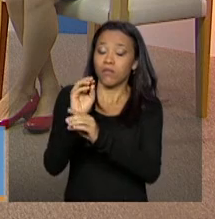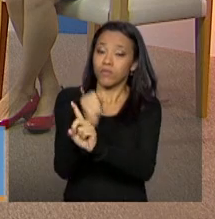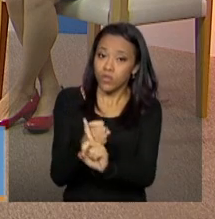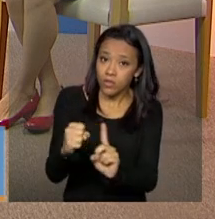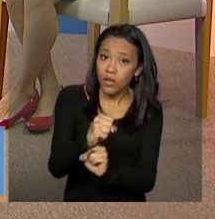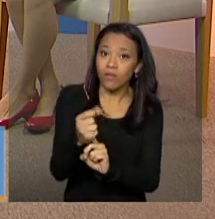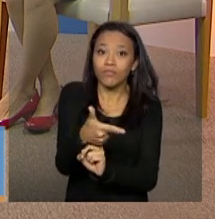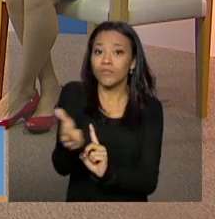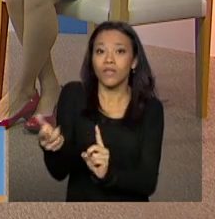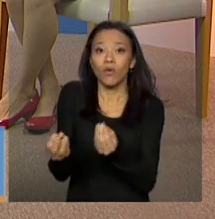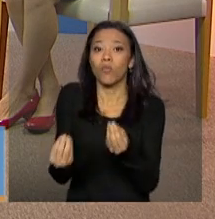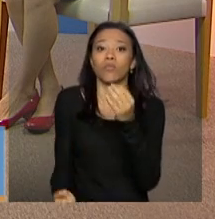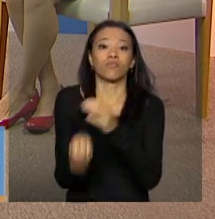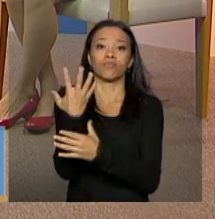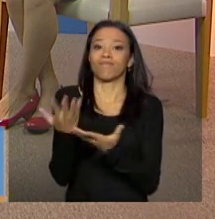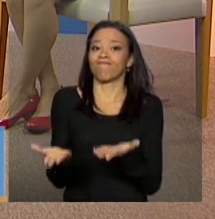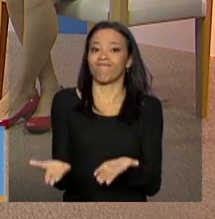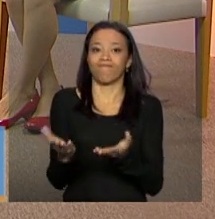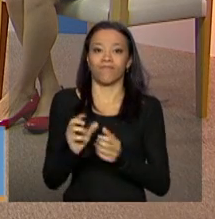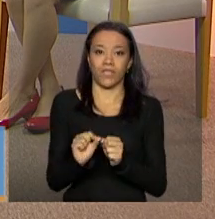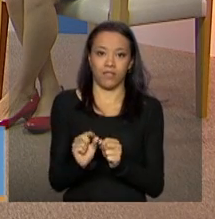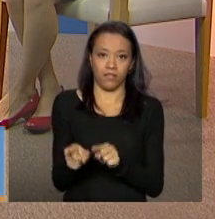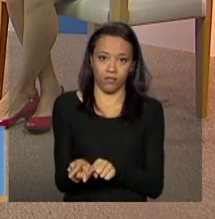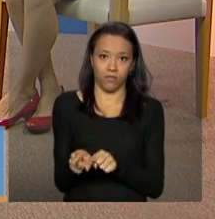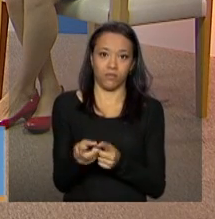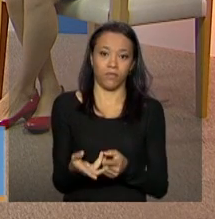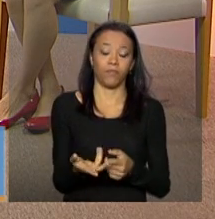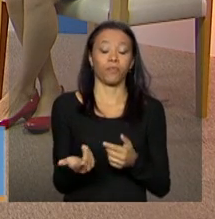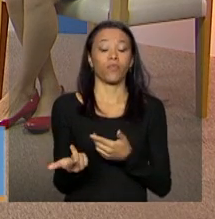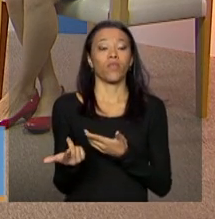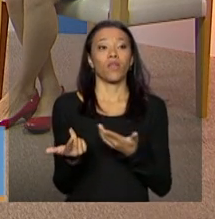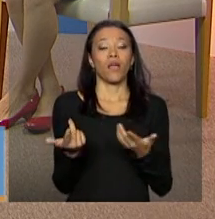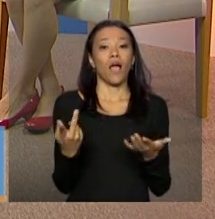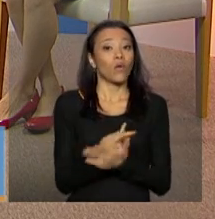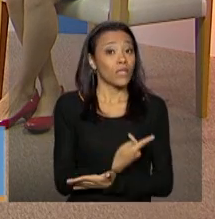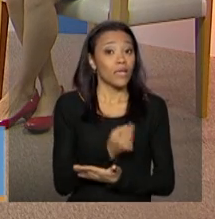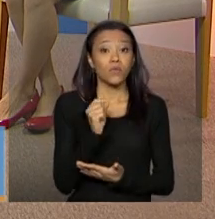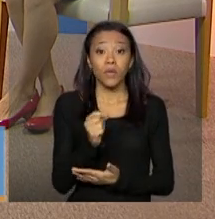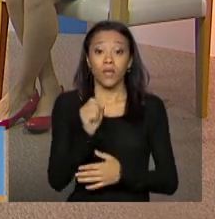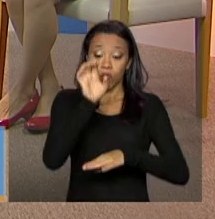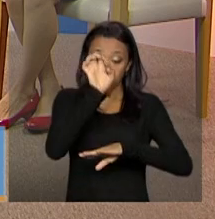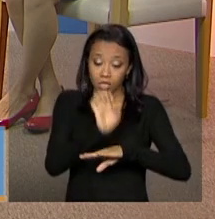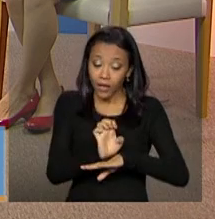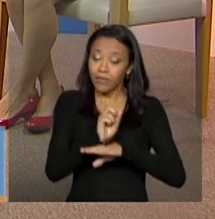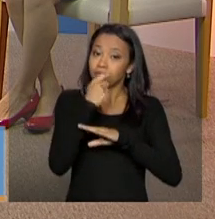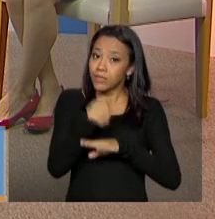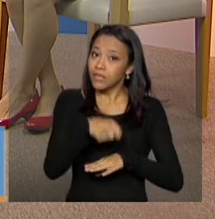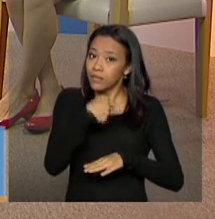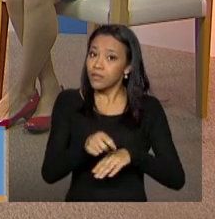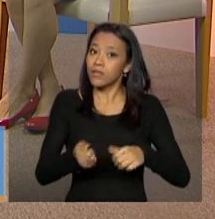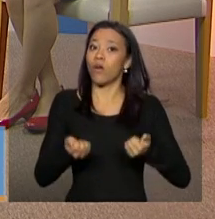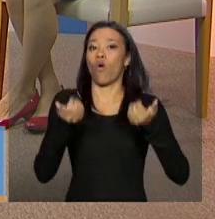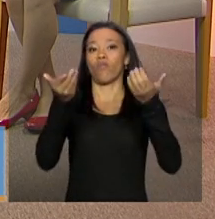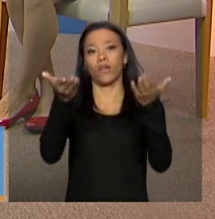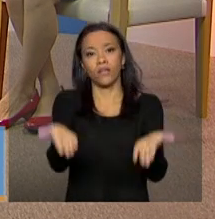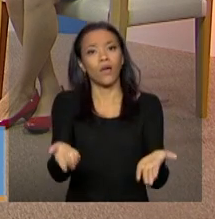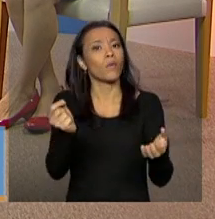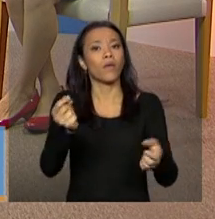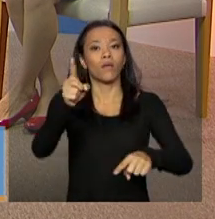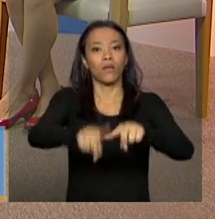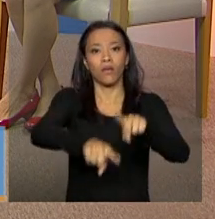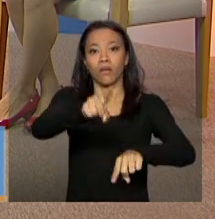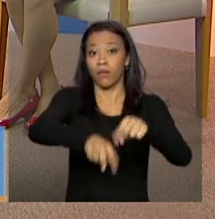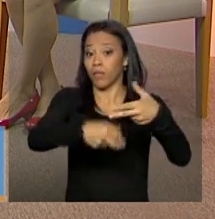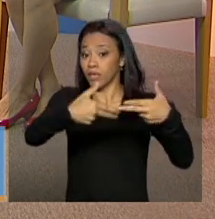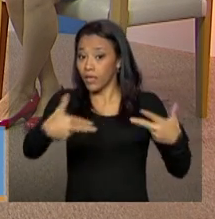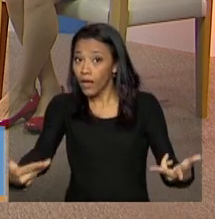da alta complexidade, isso é um dos grandes exemplos, ocorre que cabe ao estado ofertar, então, aqueles equipamentos organizar, pelo